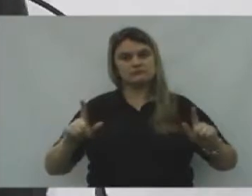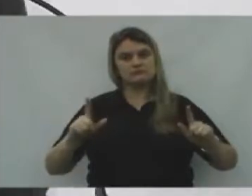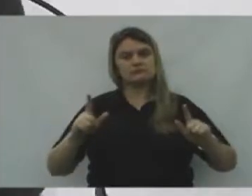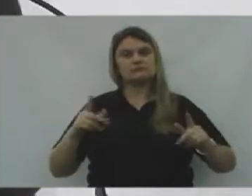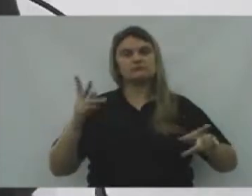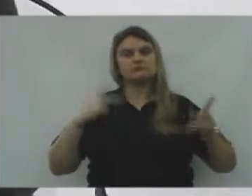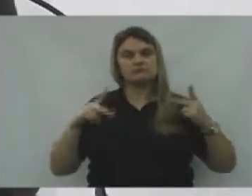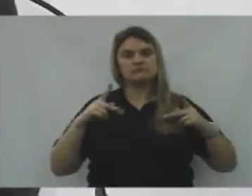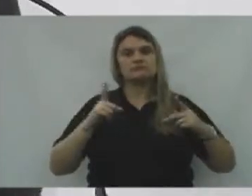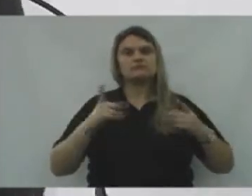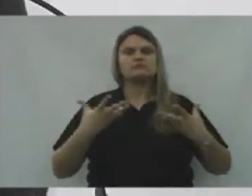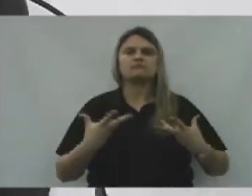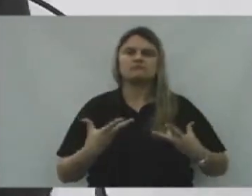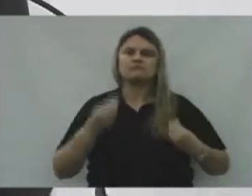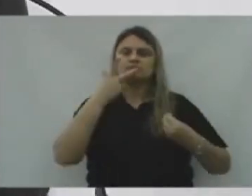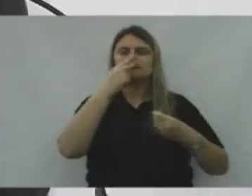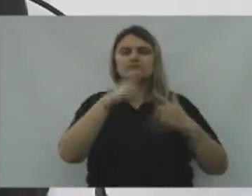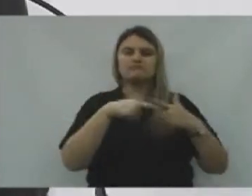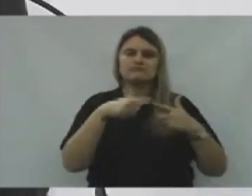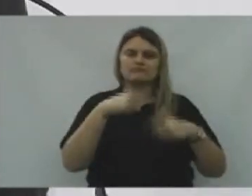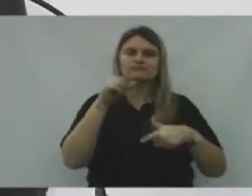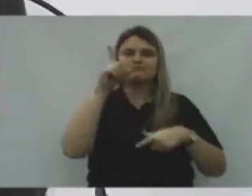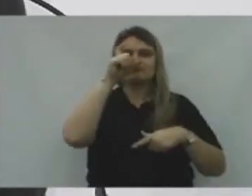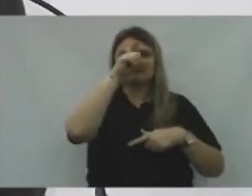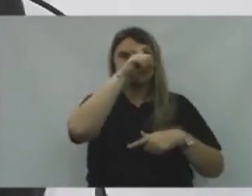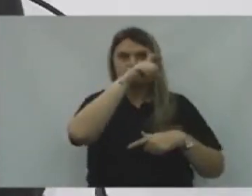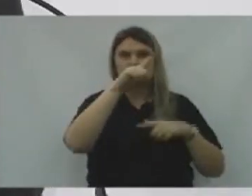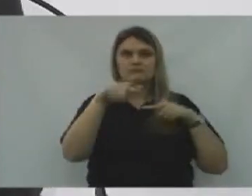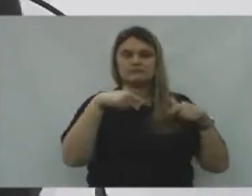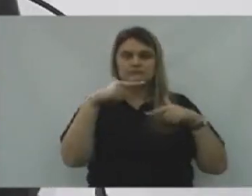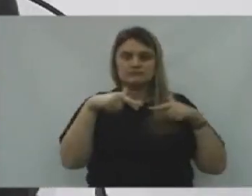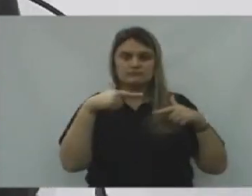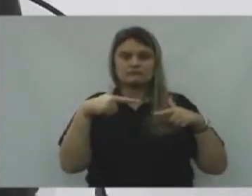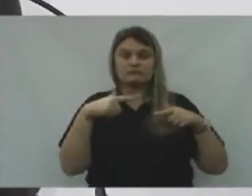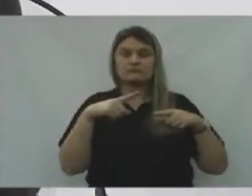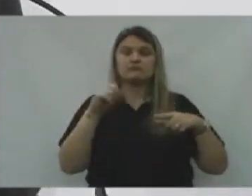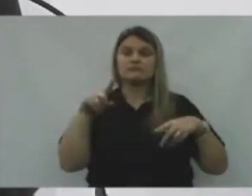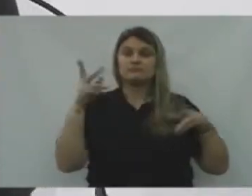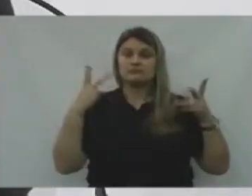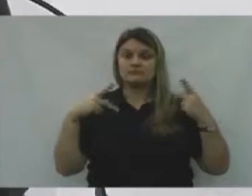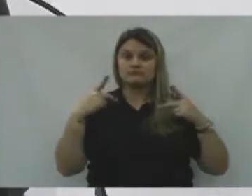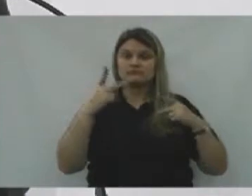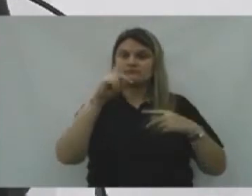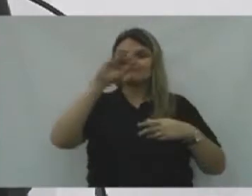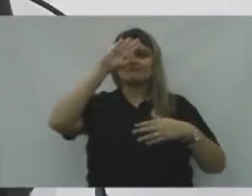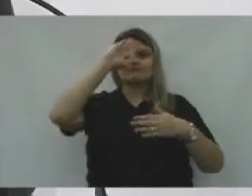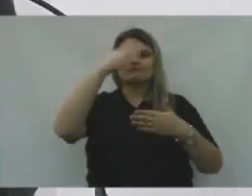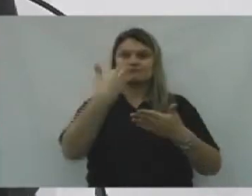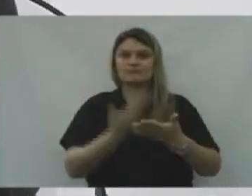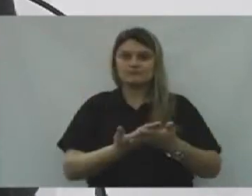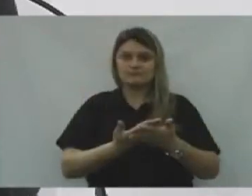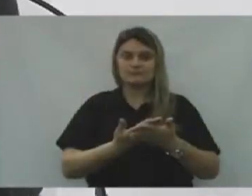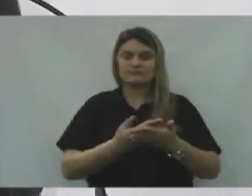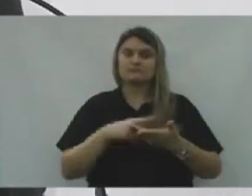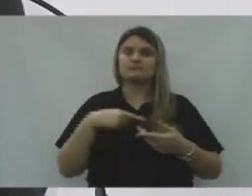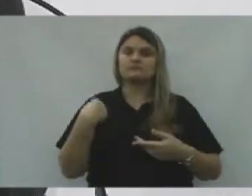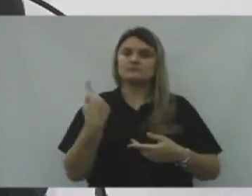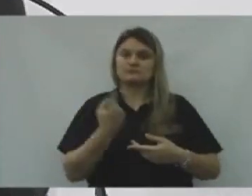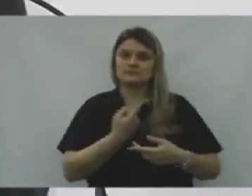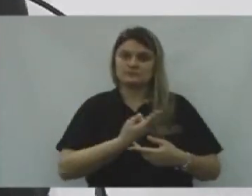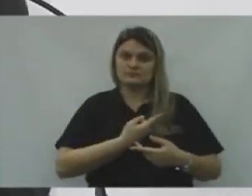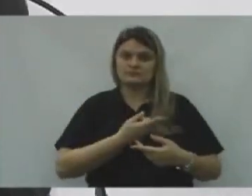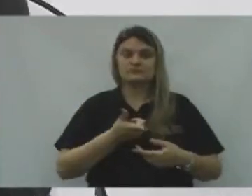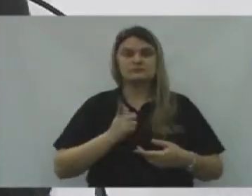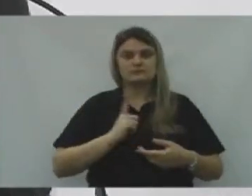Política que está desgastada, Política que está difícil de se fazer hoje em dia, Política que está desacreditada, E nós